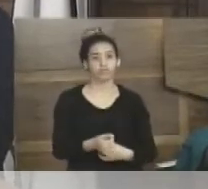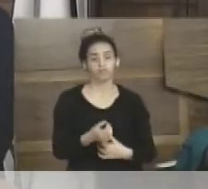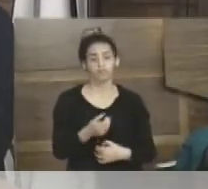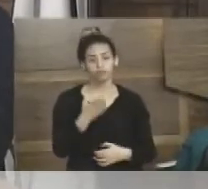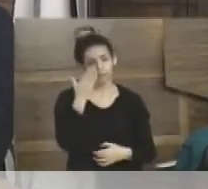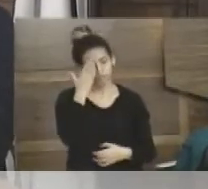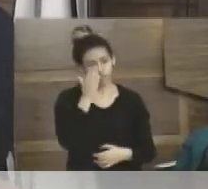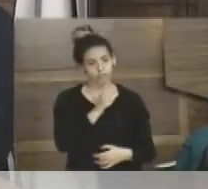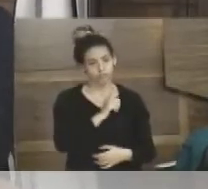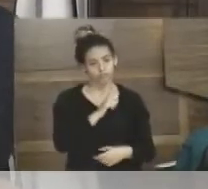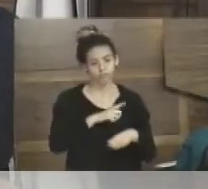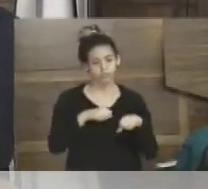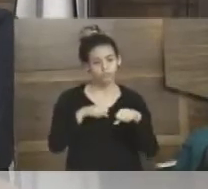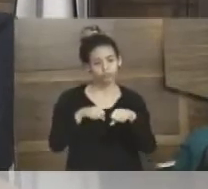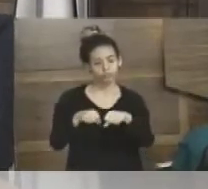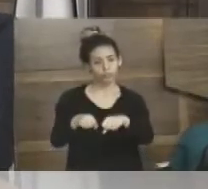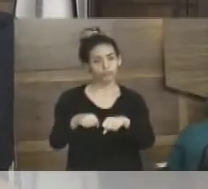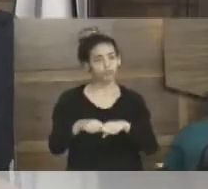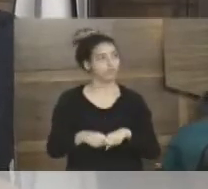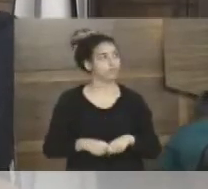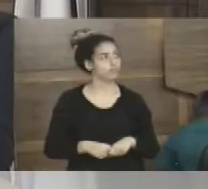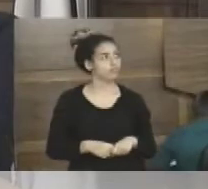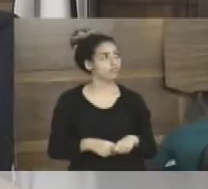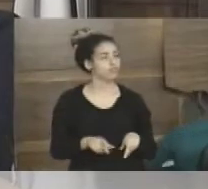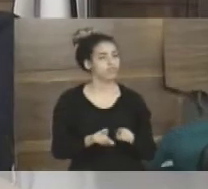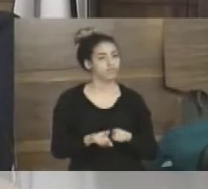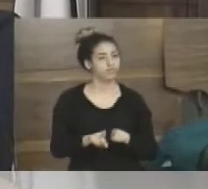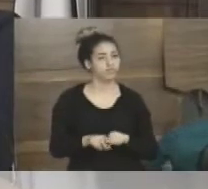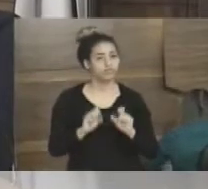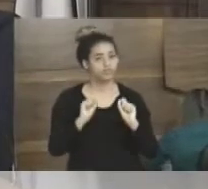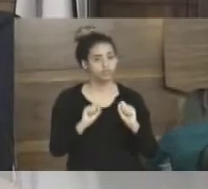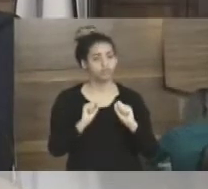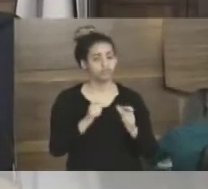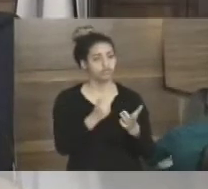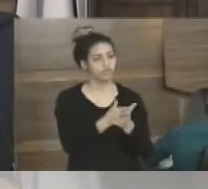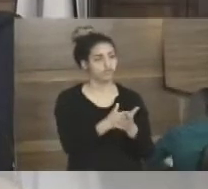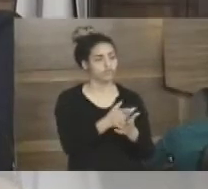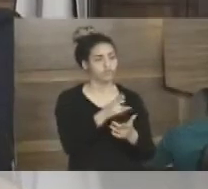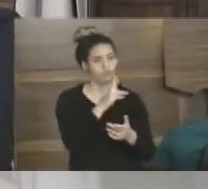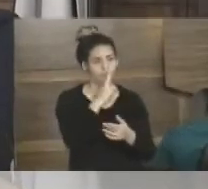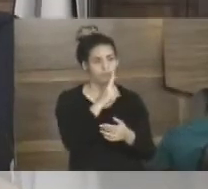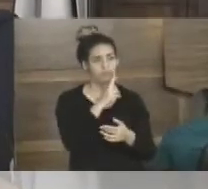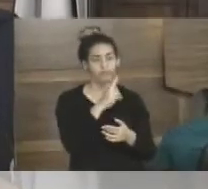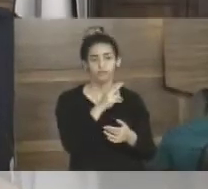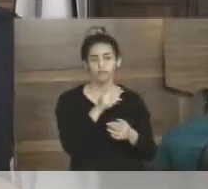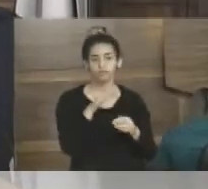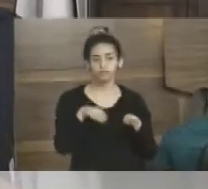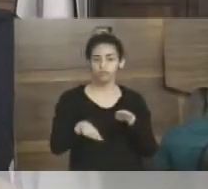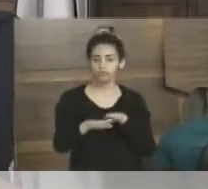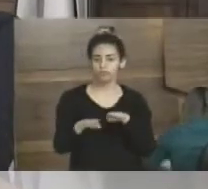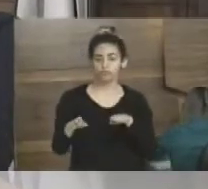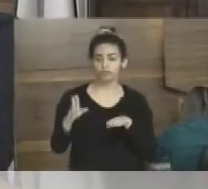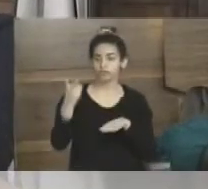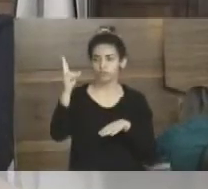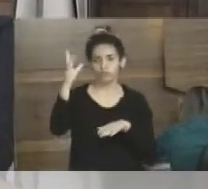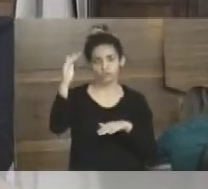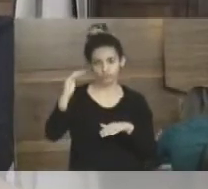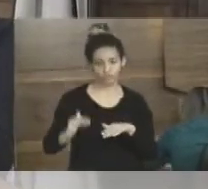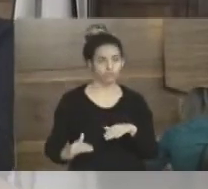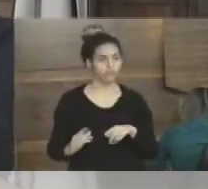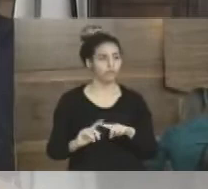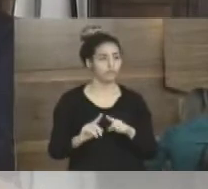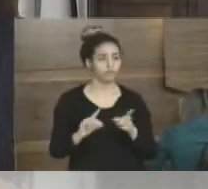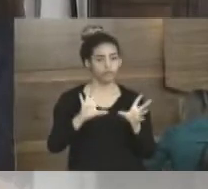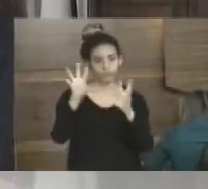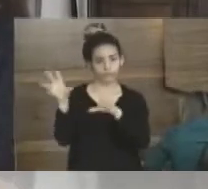o shopping tem um supermercado, o supermercado também pode subsidiar isso, para poder cair o valor do estacionamento do shopping,